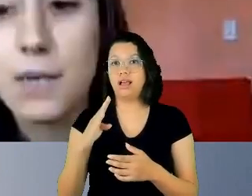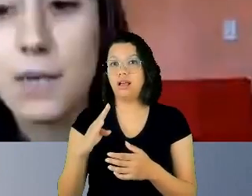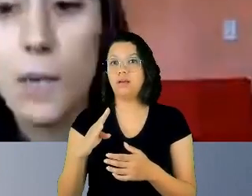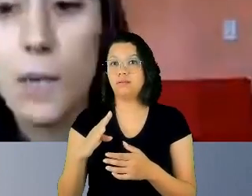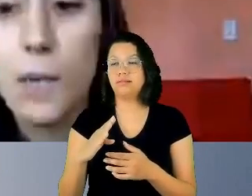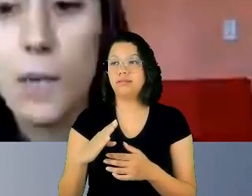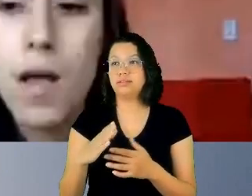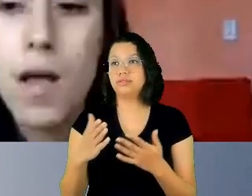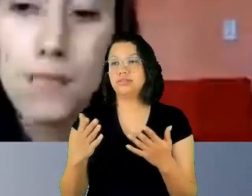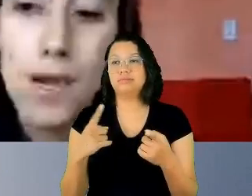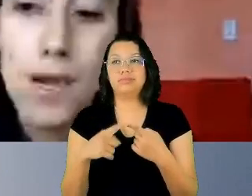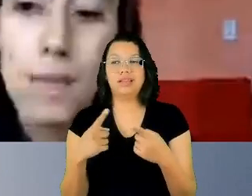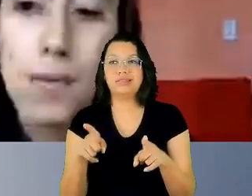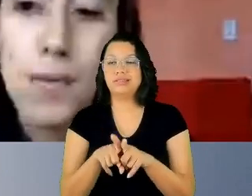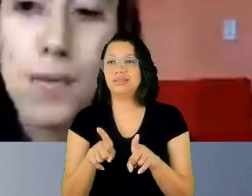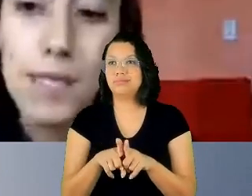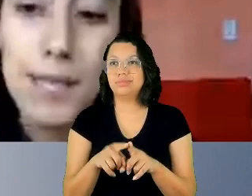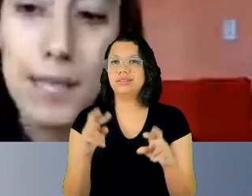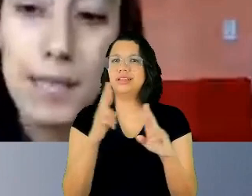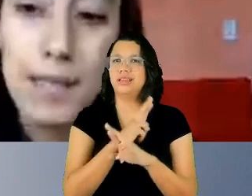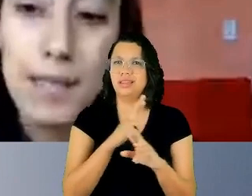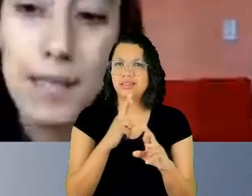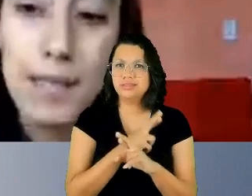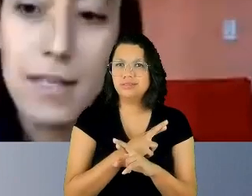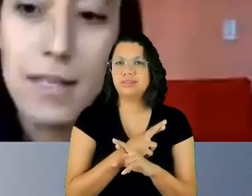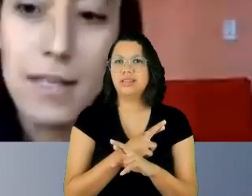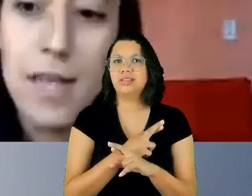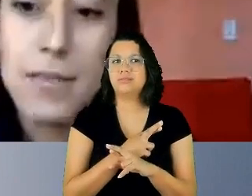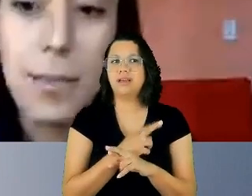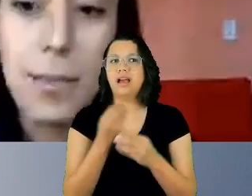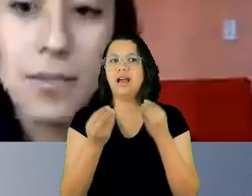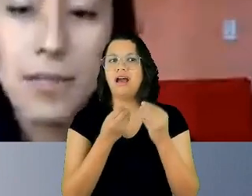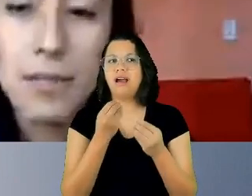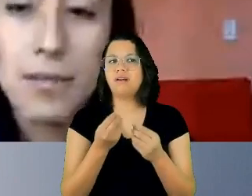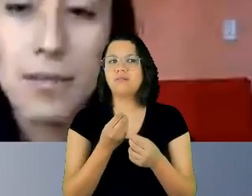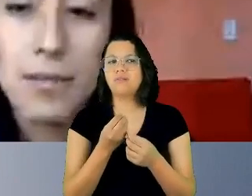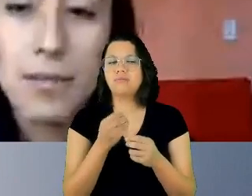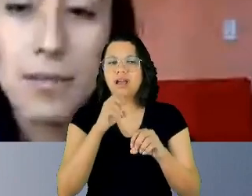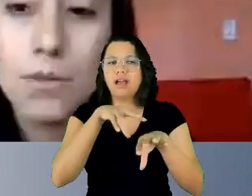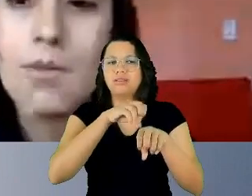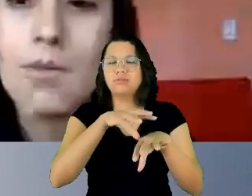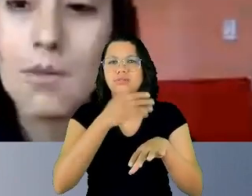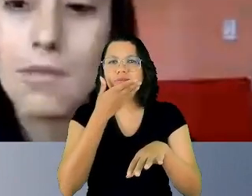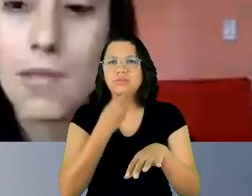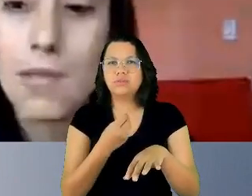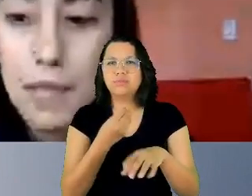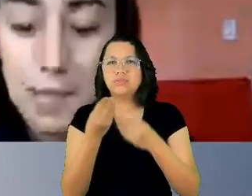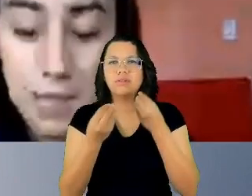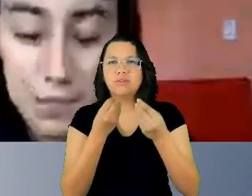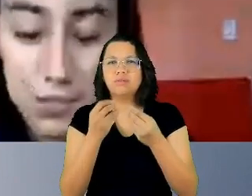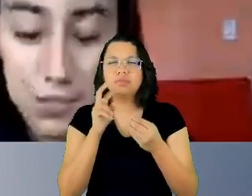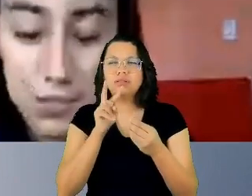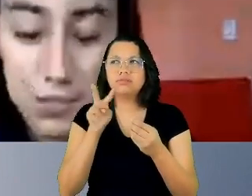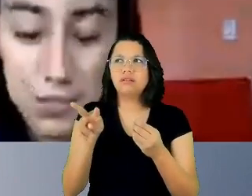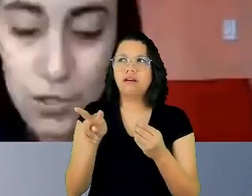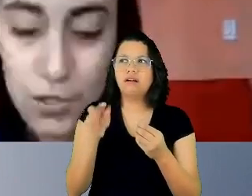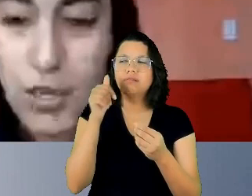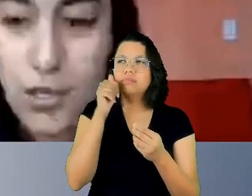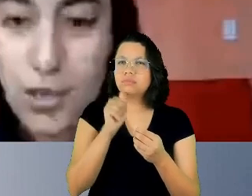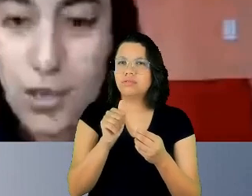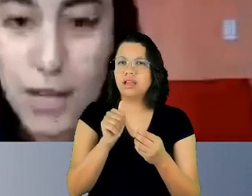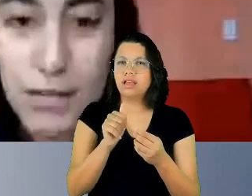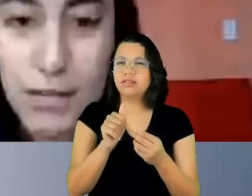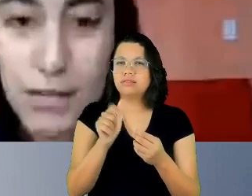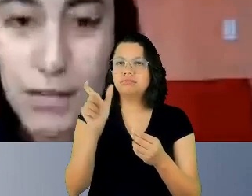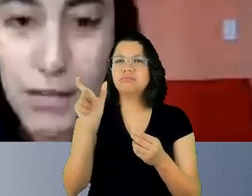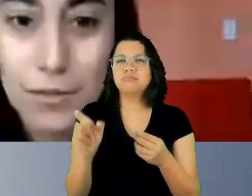Tem a ver com a forma como eles entendem as mulheres como indivíduos, como seres humanos, né? Acho que, por fim, a